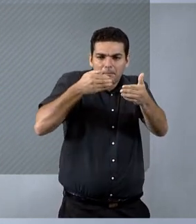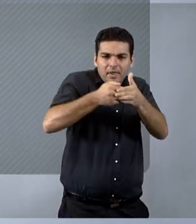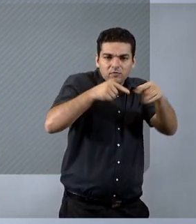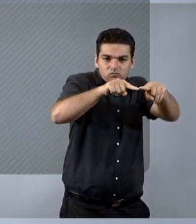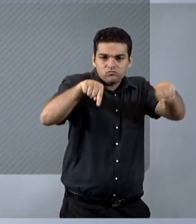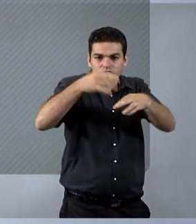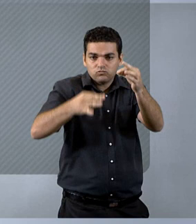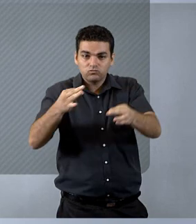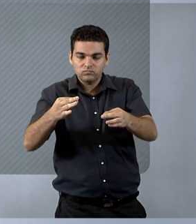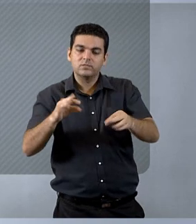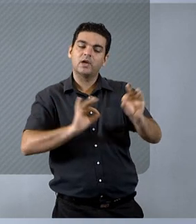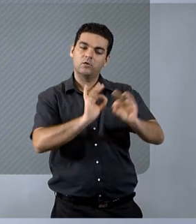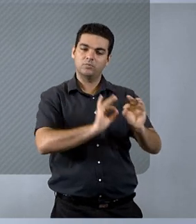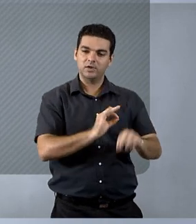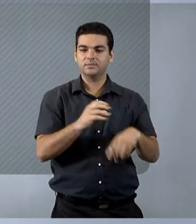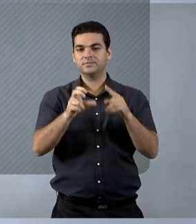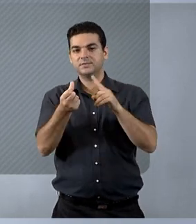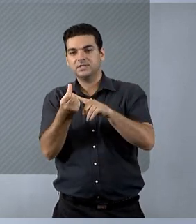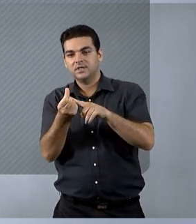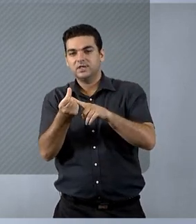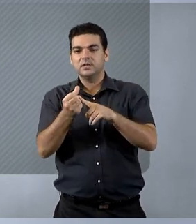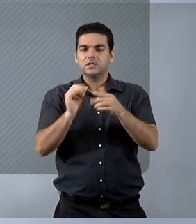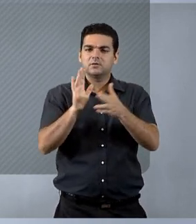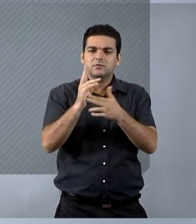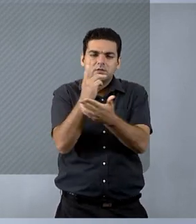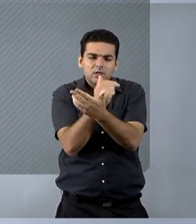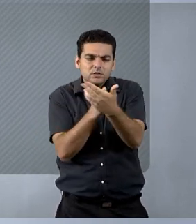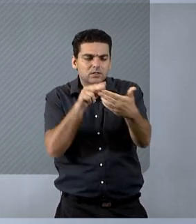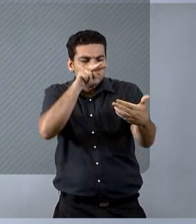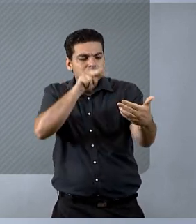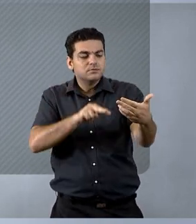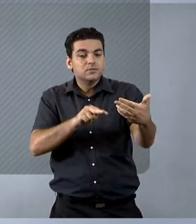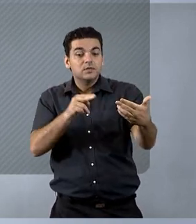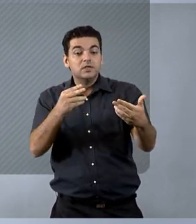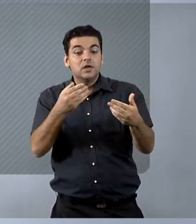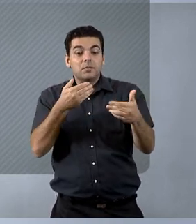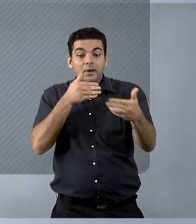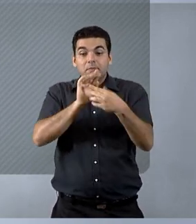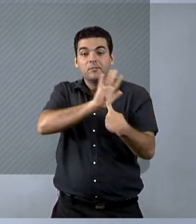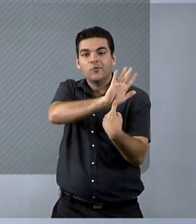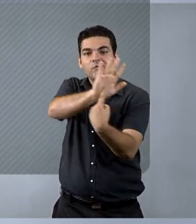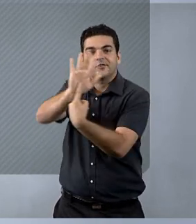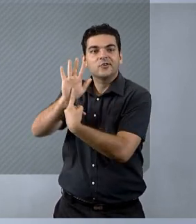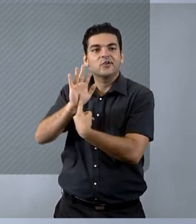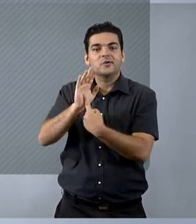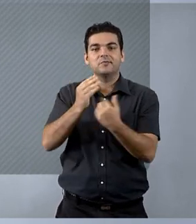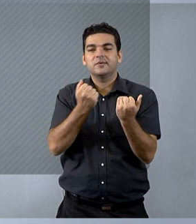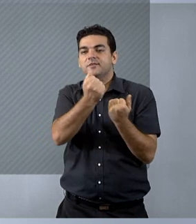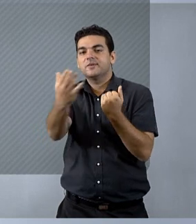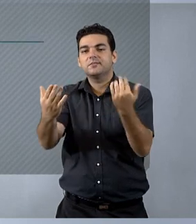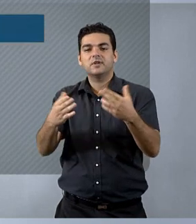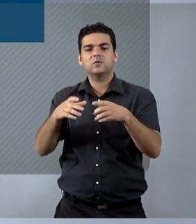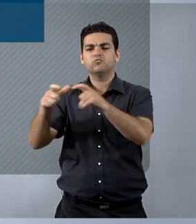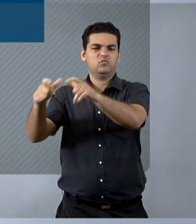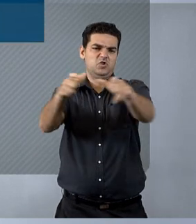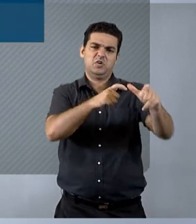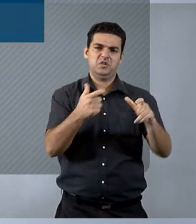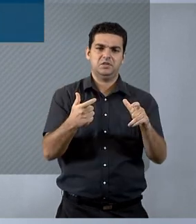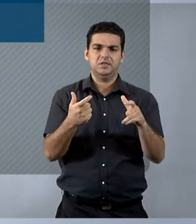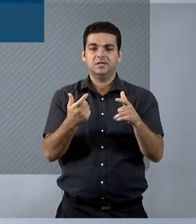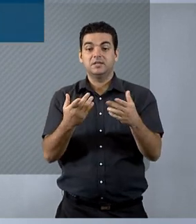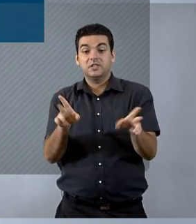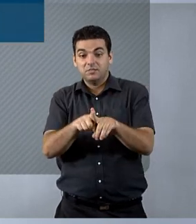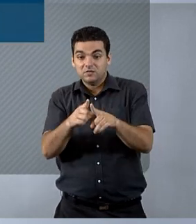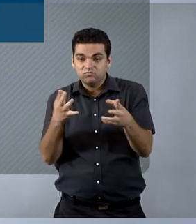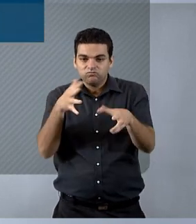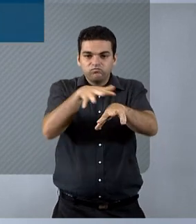sala de julgamento. Elaboração de material gráfico de prioridade no atendimento para ser entregue nas unidades. Inclusão